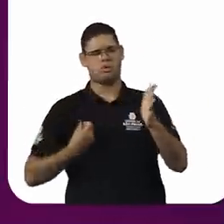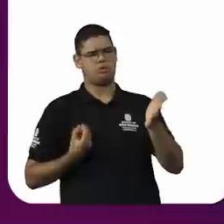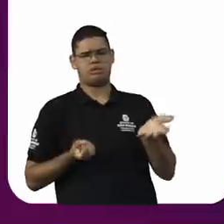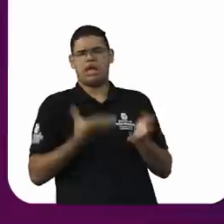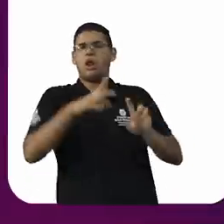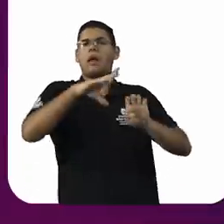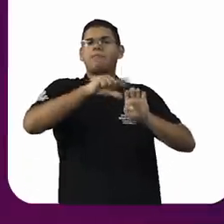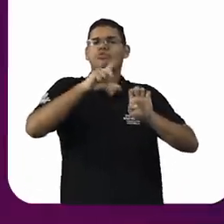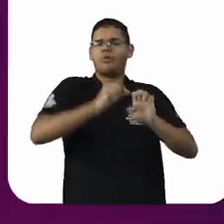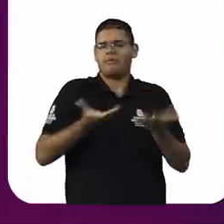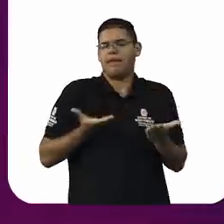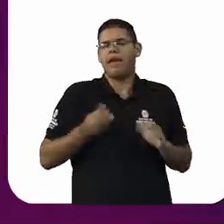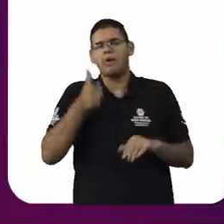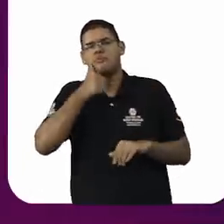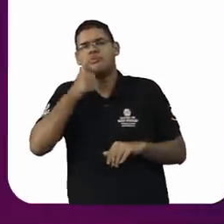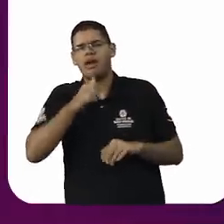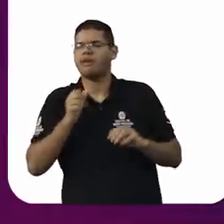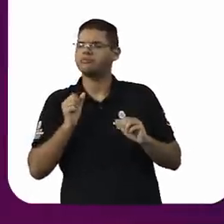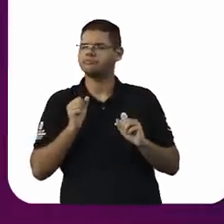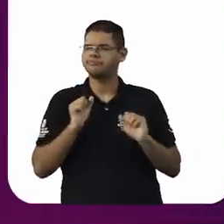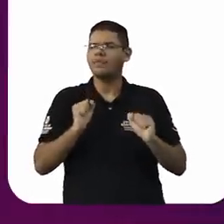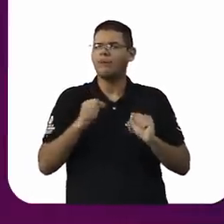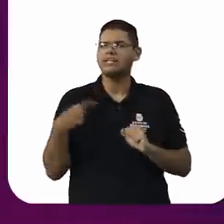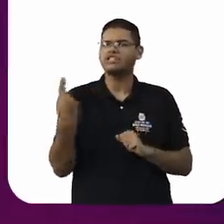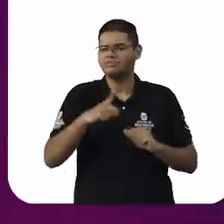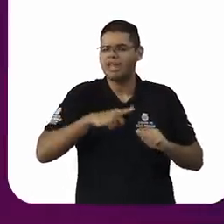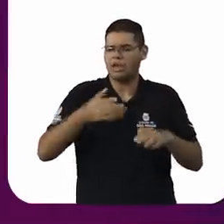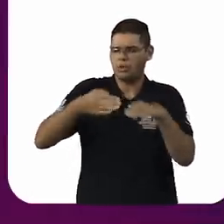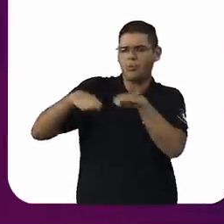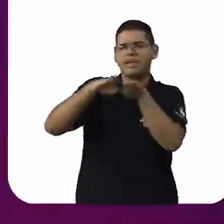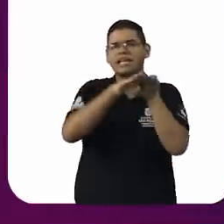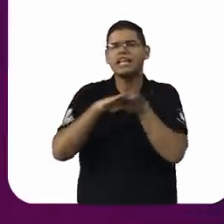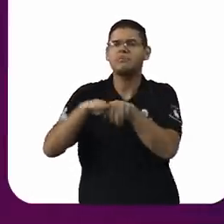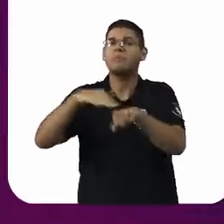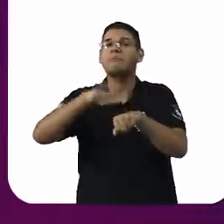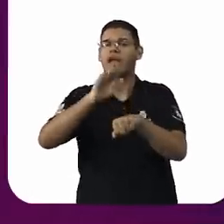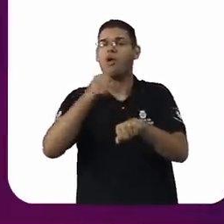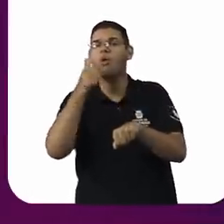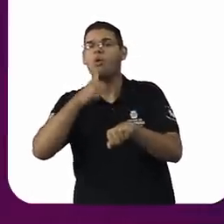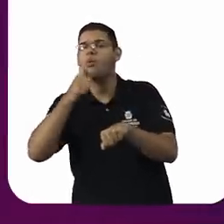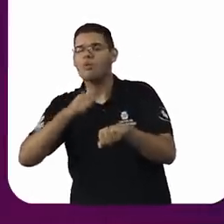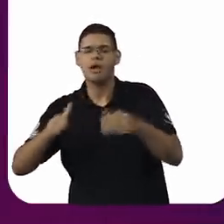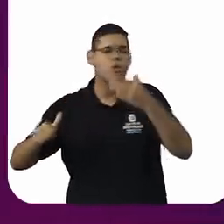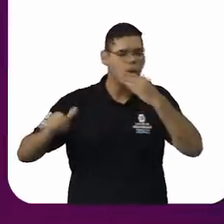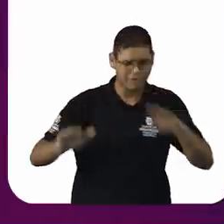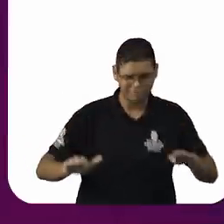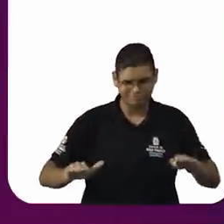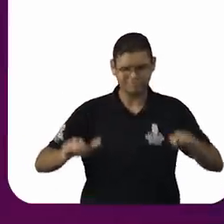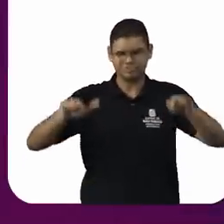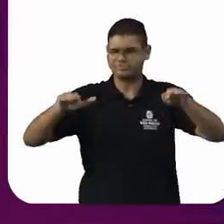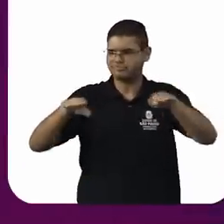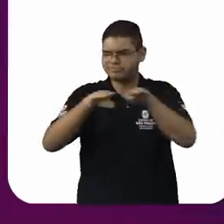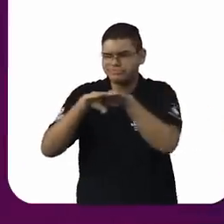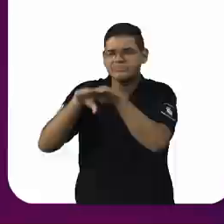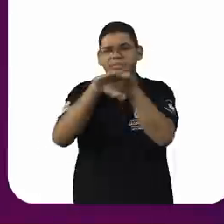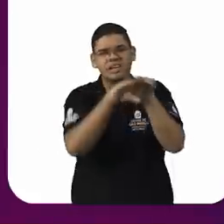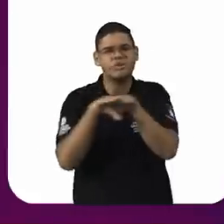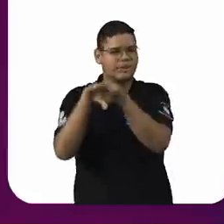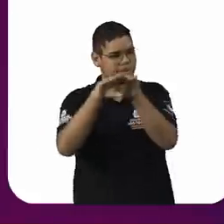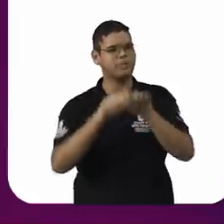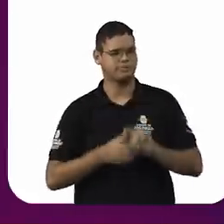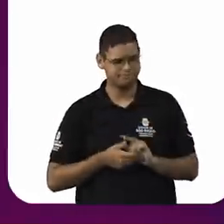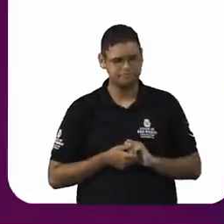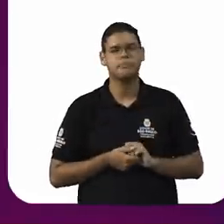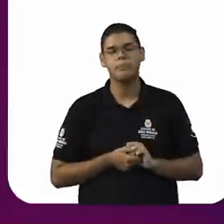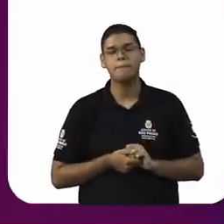tenha um equilíbrio maior entre homens e mulheres. E nós temos que pensar dentro do próprio espaço de